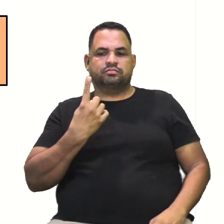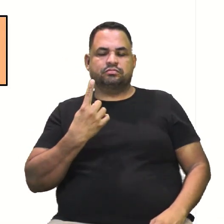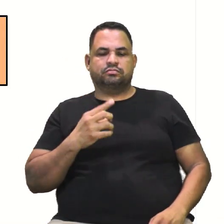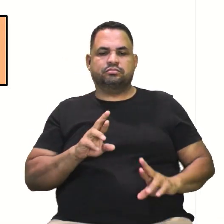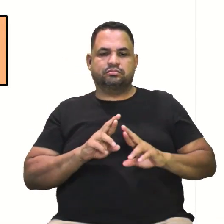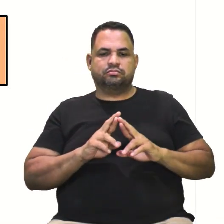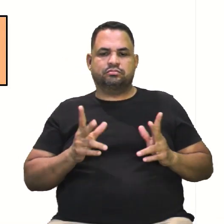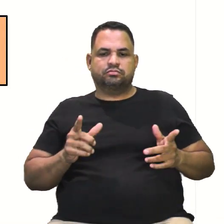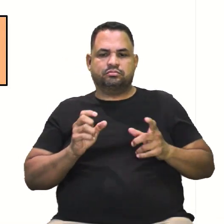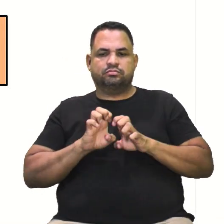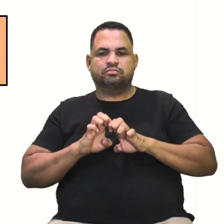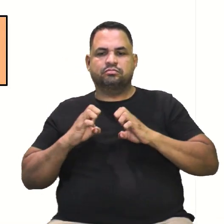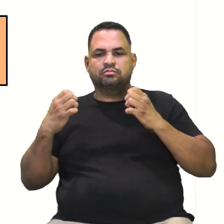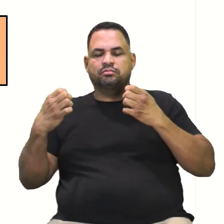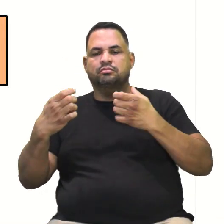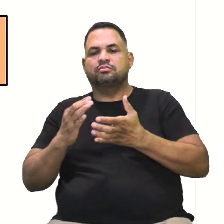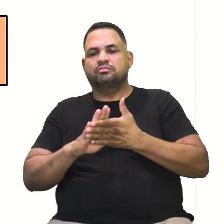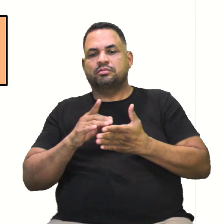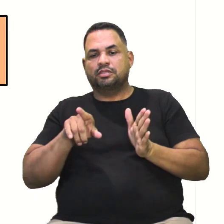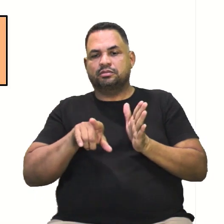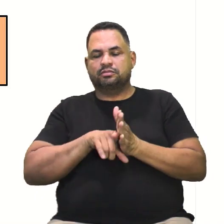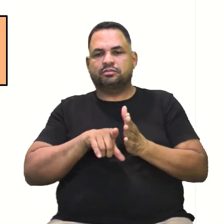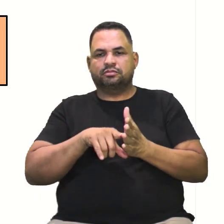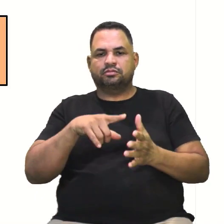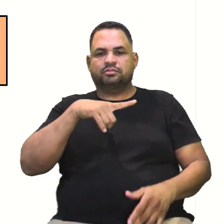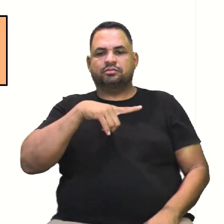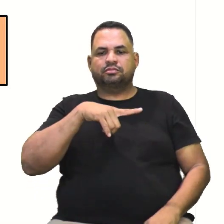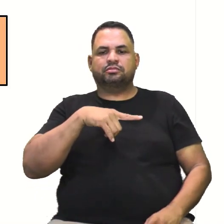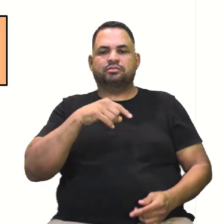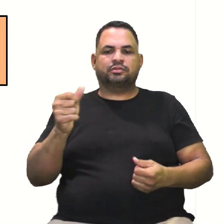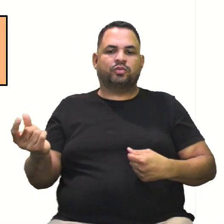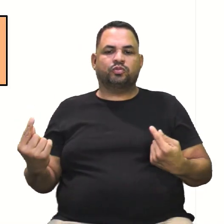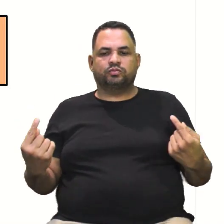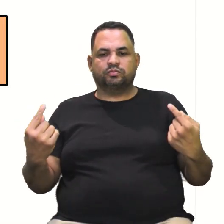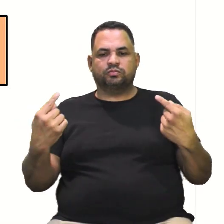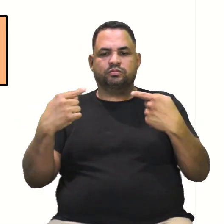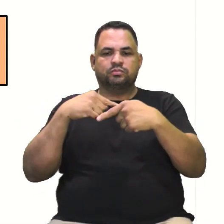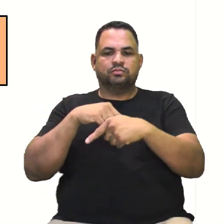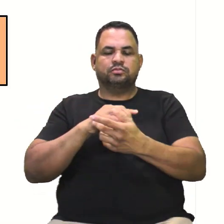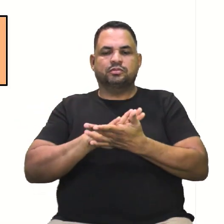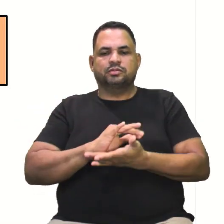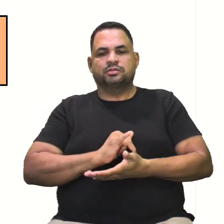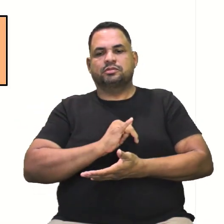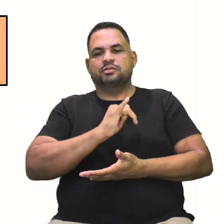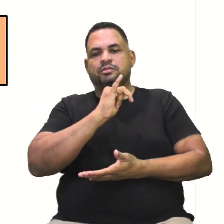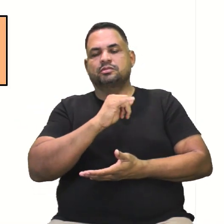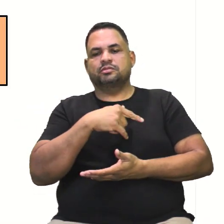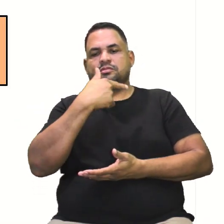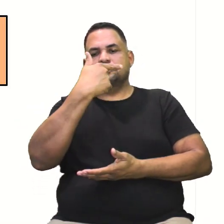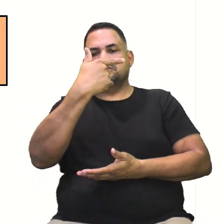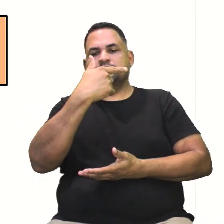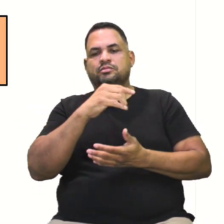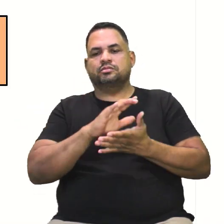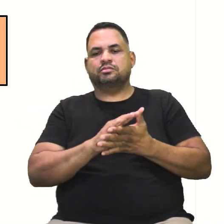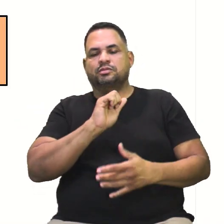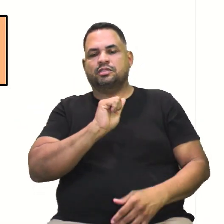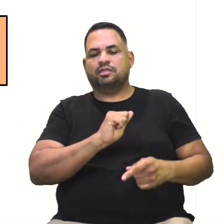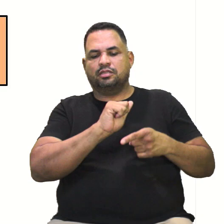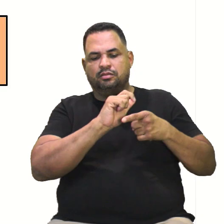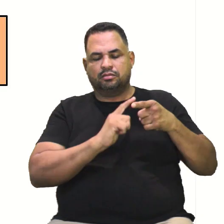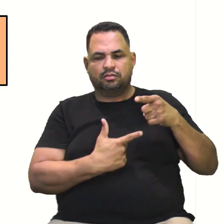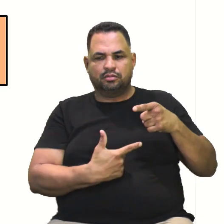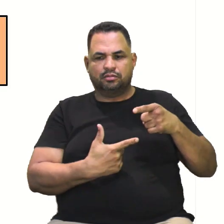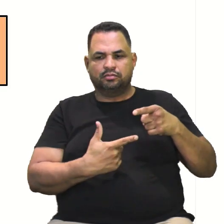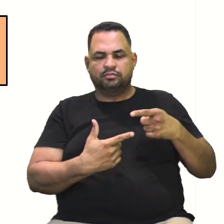diferencial da elipse é o sinal, que aqui é negativo, né? E tem aquela que é o contrário dessa, onde o y² está sobre o A².